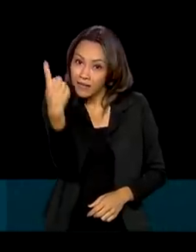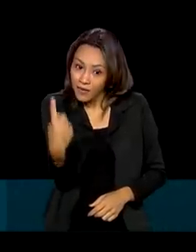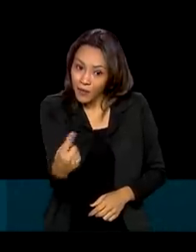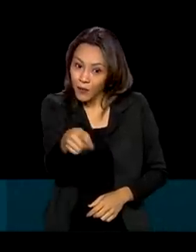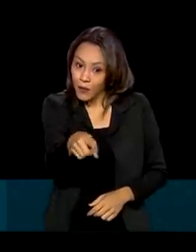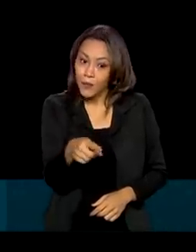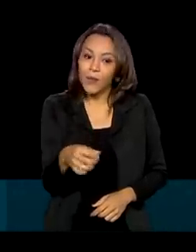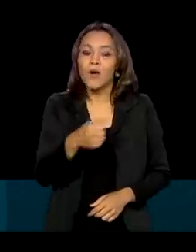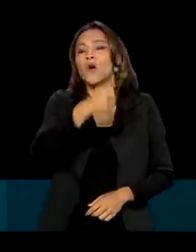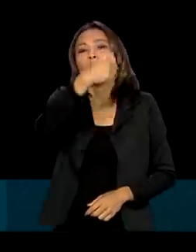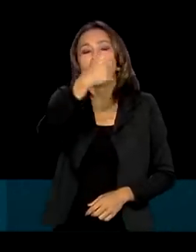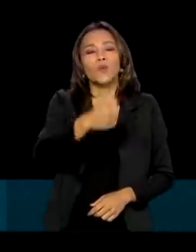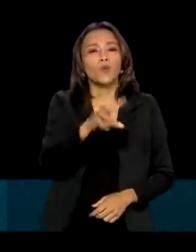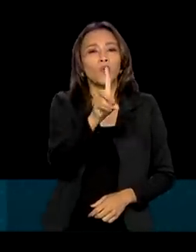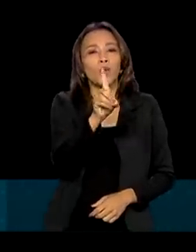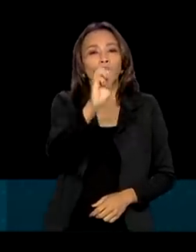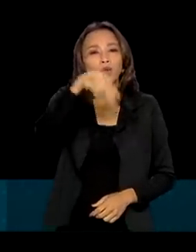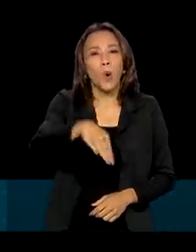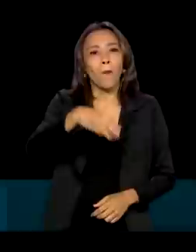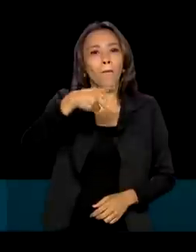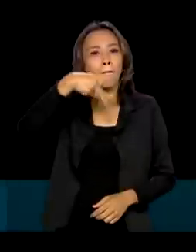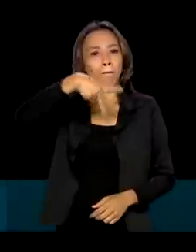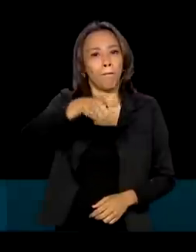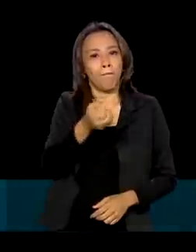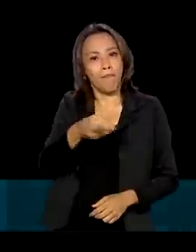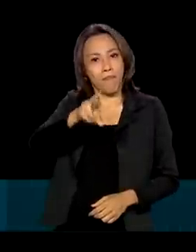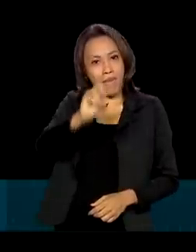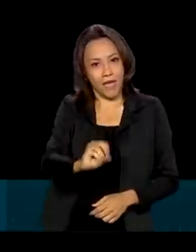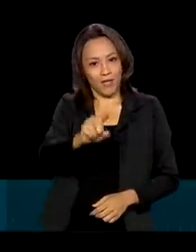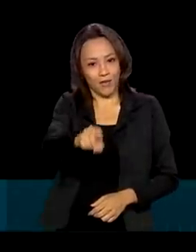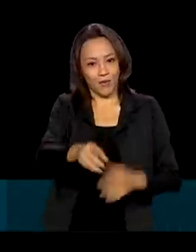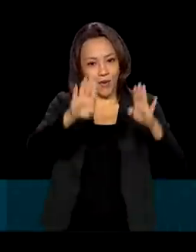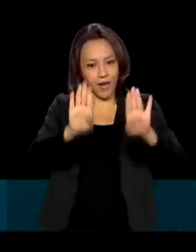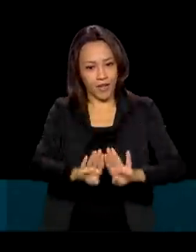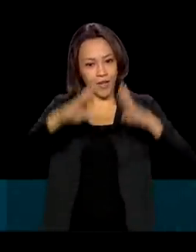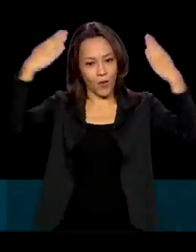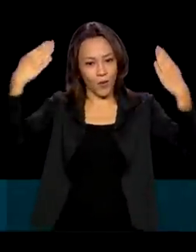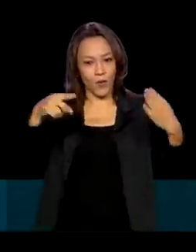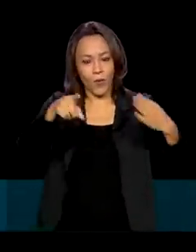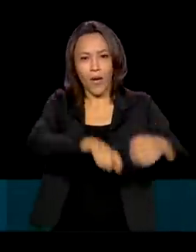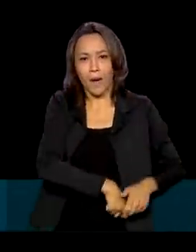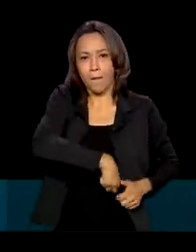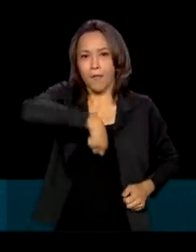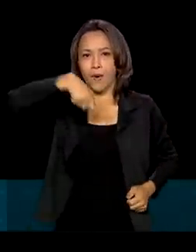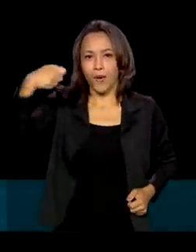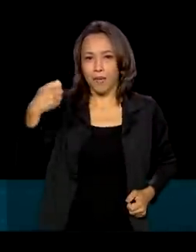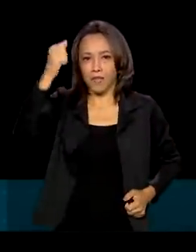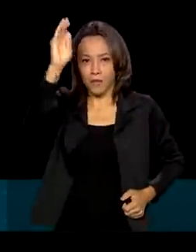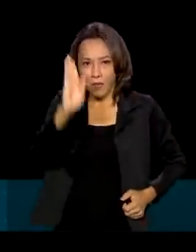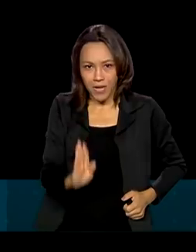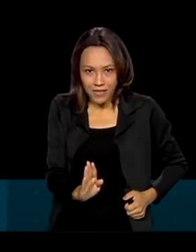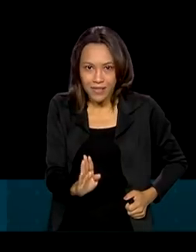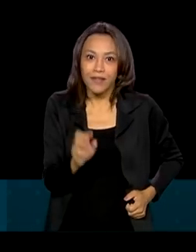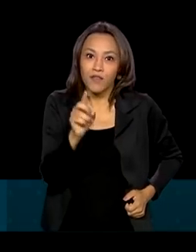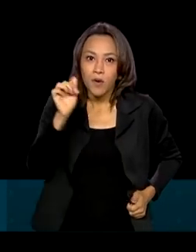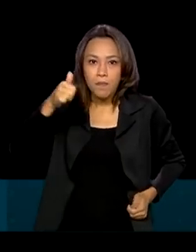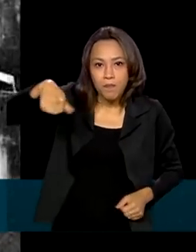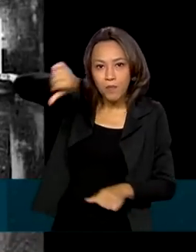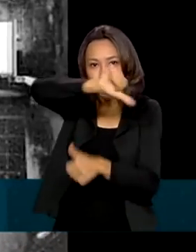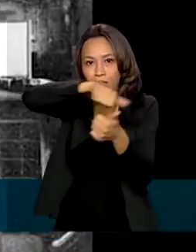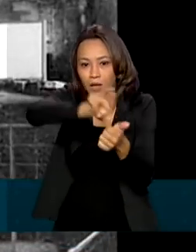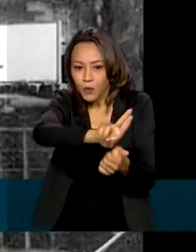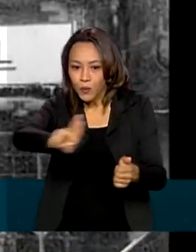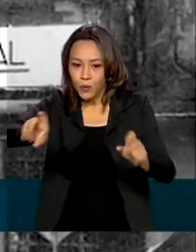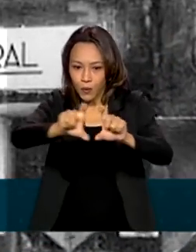fundou a Caixa Econômica da Corte Brasileira. Após a proclamação da república, o nome foi modificado